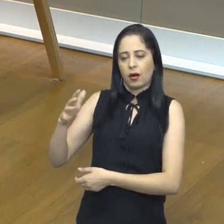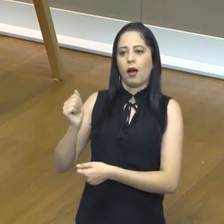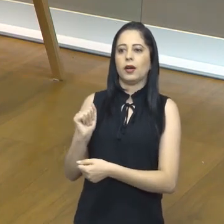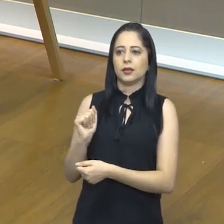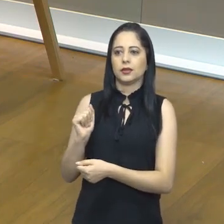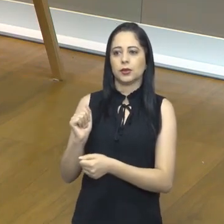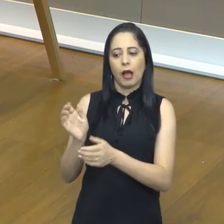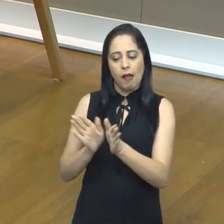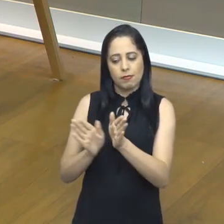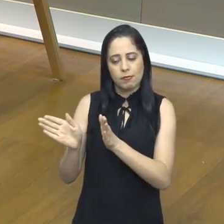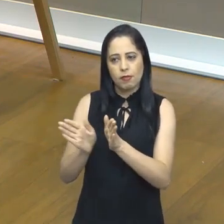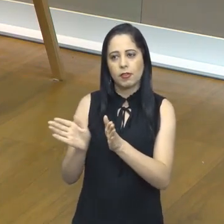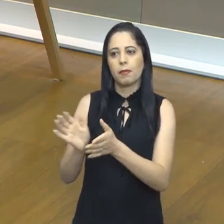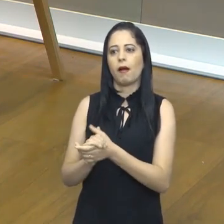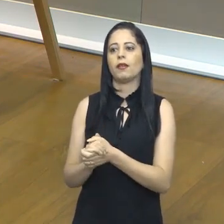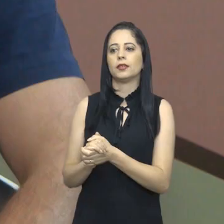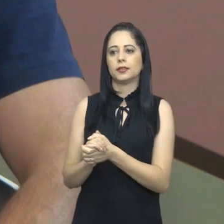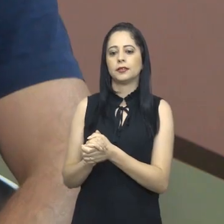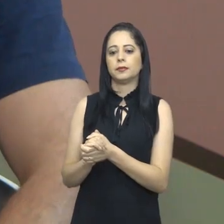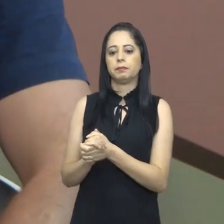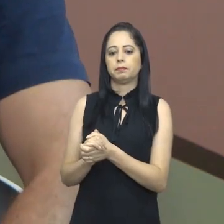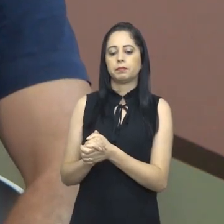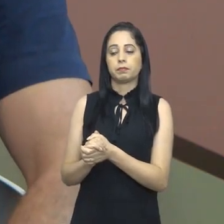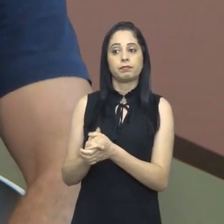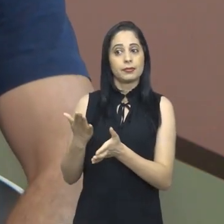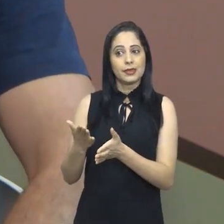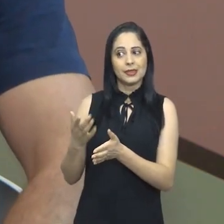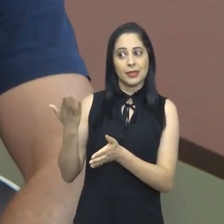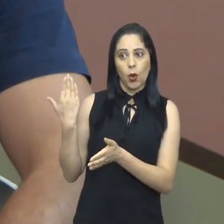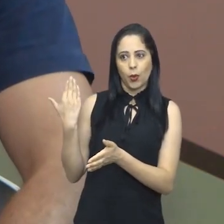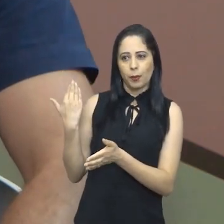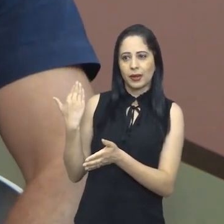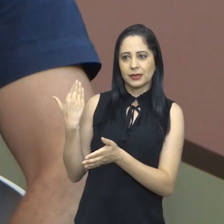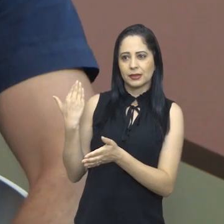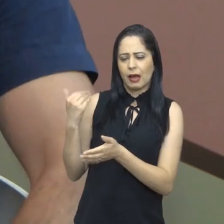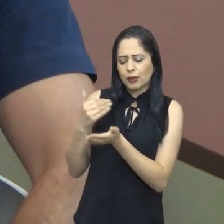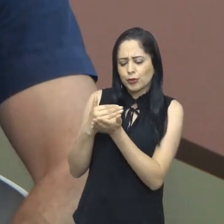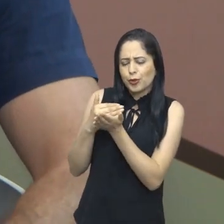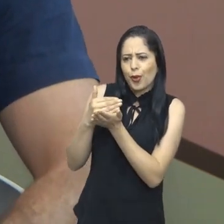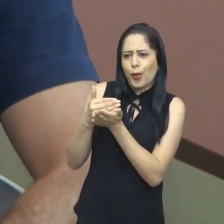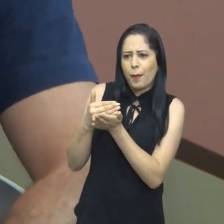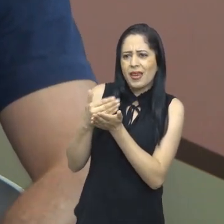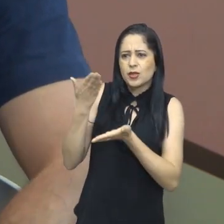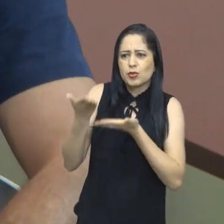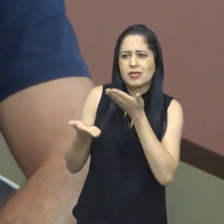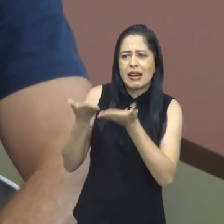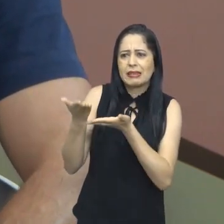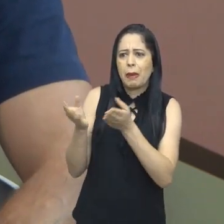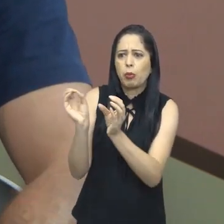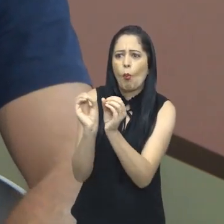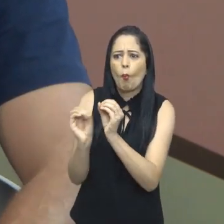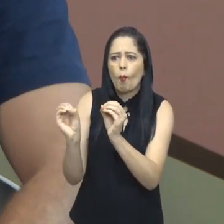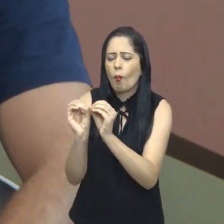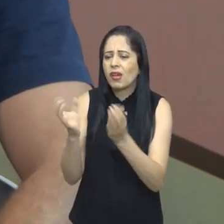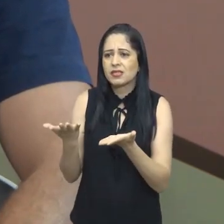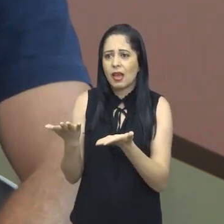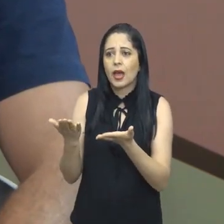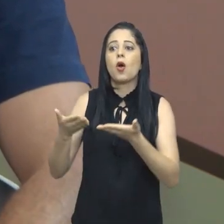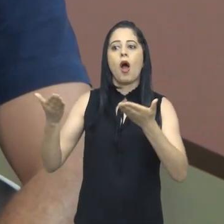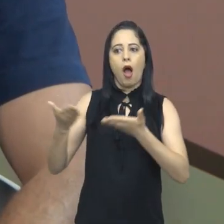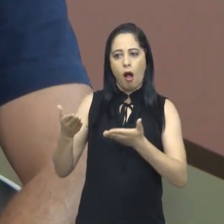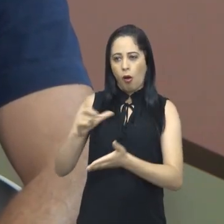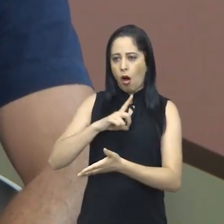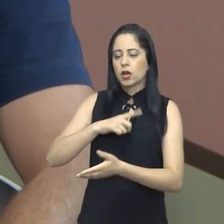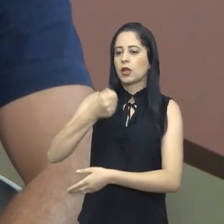acessíveis e que conseguem fazer. Antigamente, gente não tinha nenhum tratamento para isso. Hoje a gente tem alguns antivirais, inclusive,